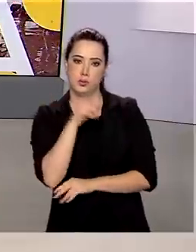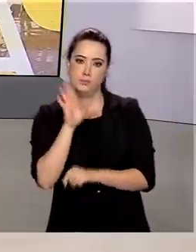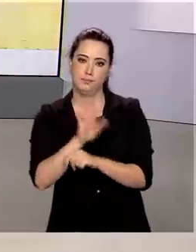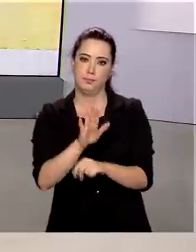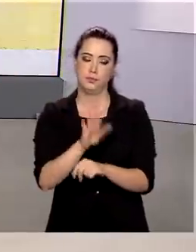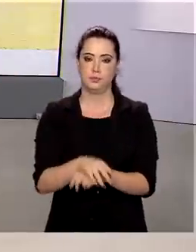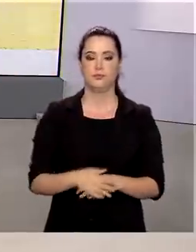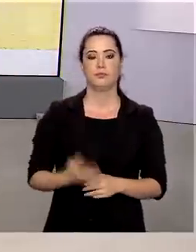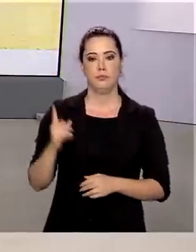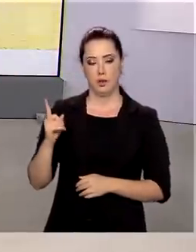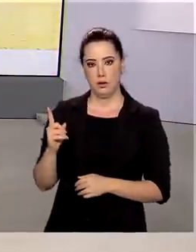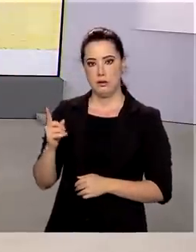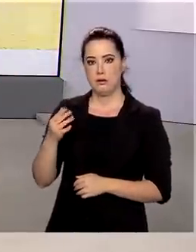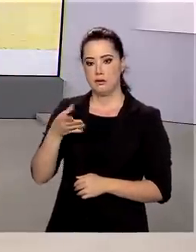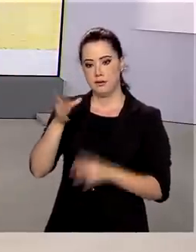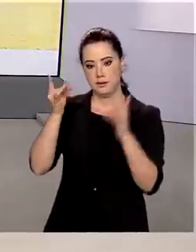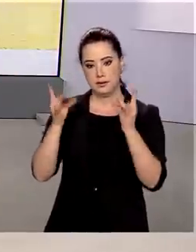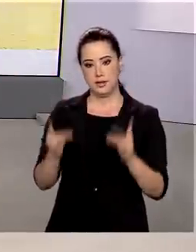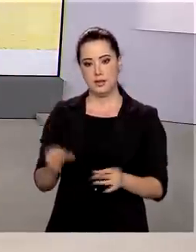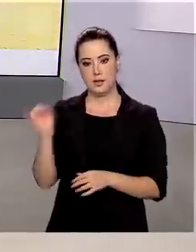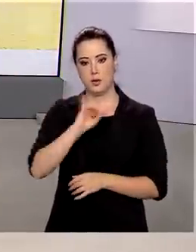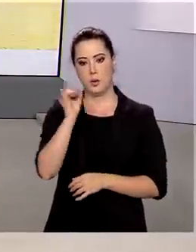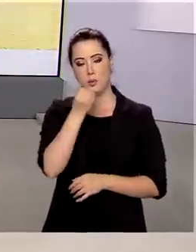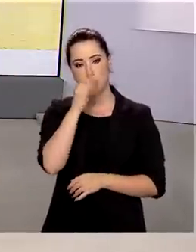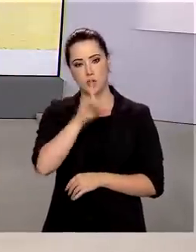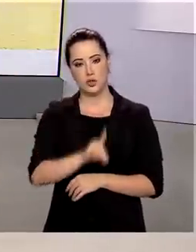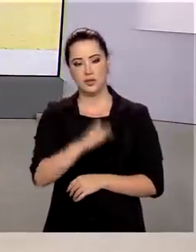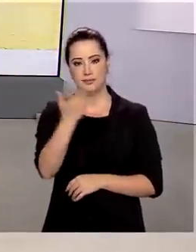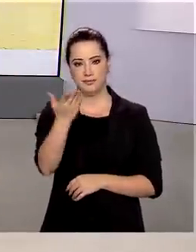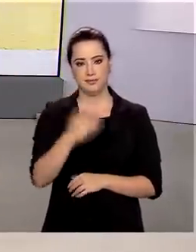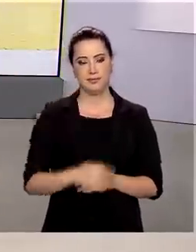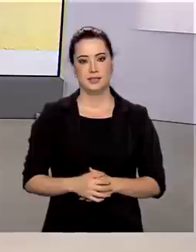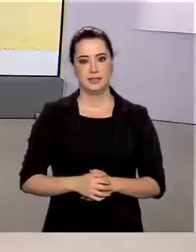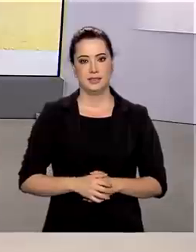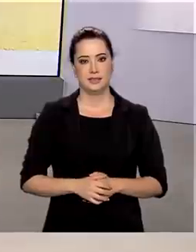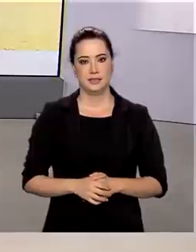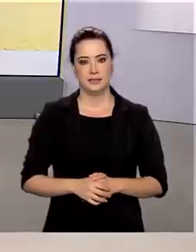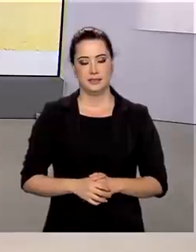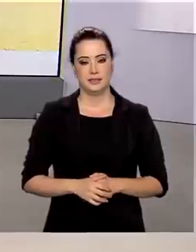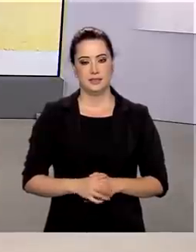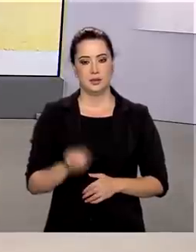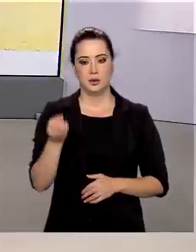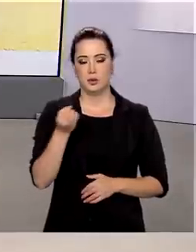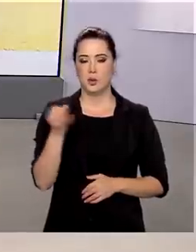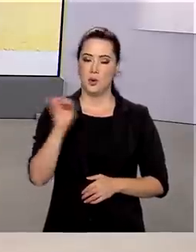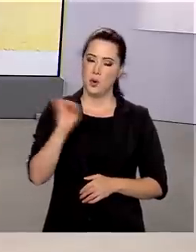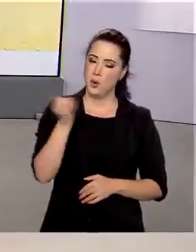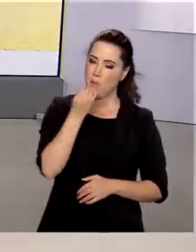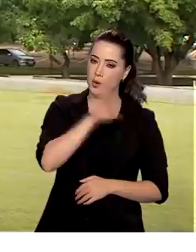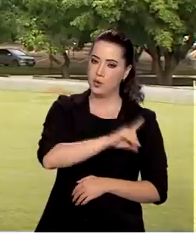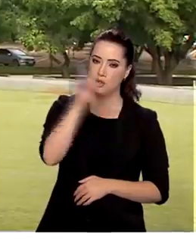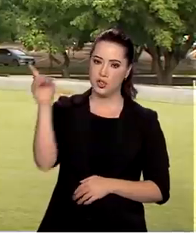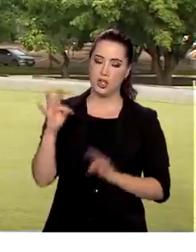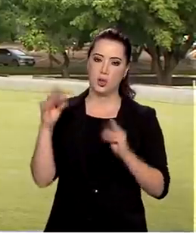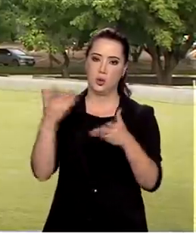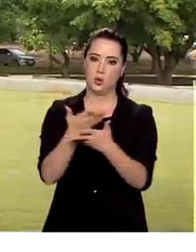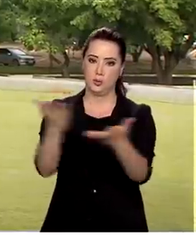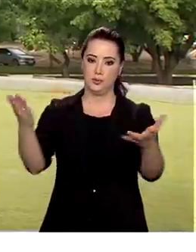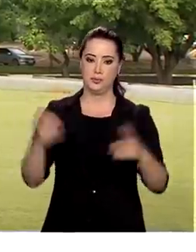Gabriela Noronha tem os detalhes. Bom dia, Gabriela. Bom dia, Manuela. Um bom dia a todos. isso mesmo.